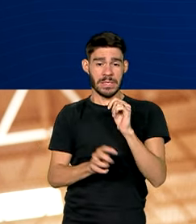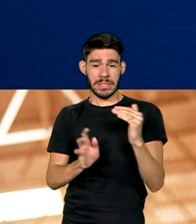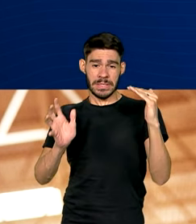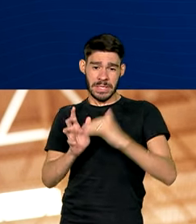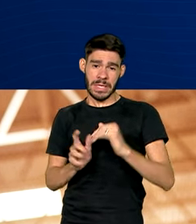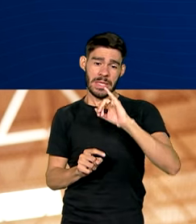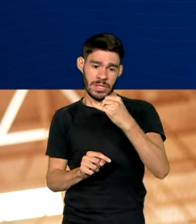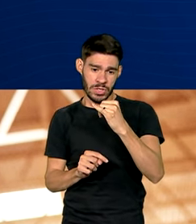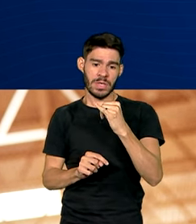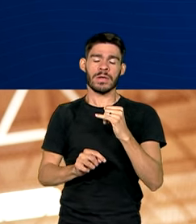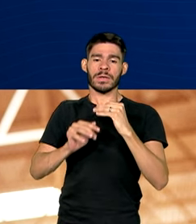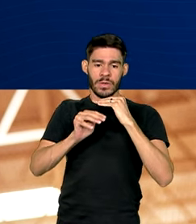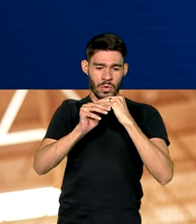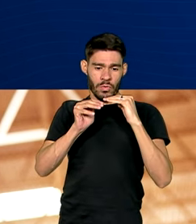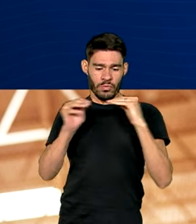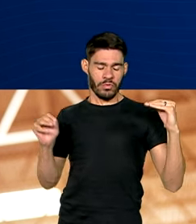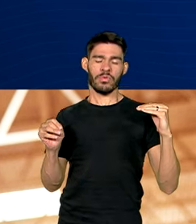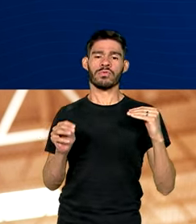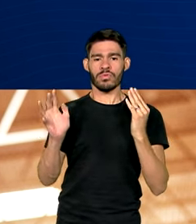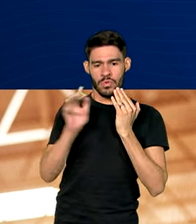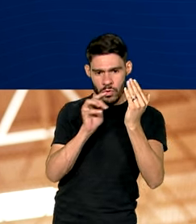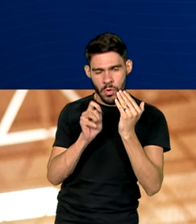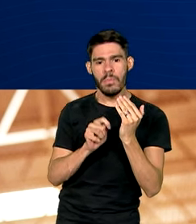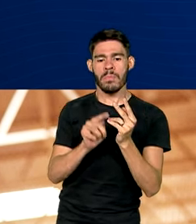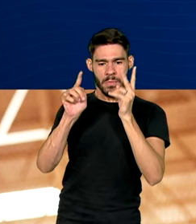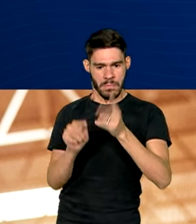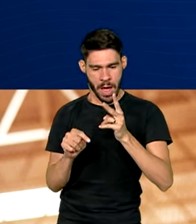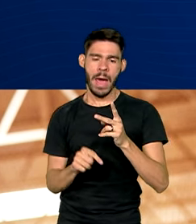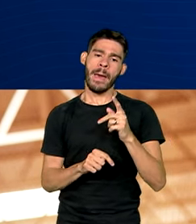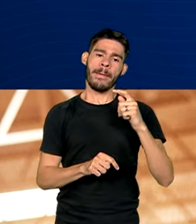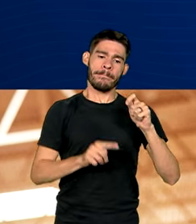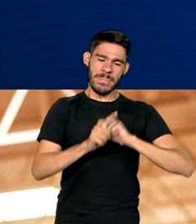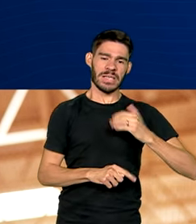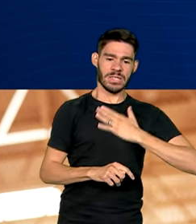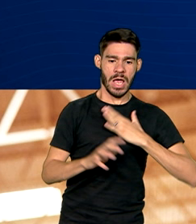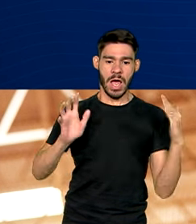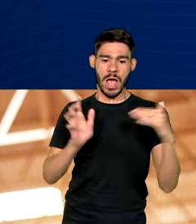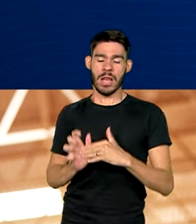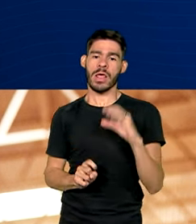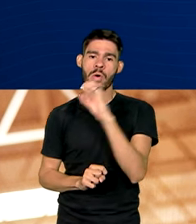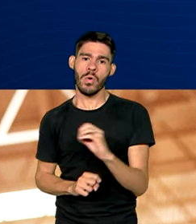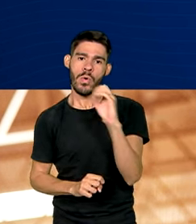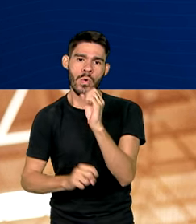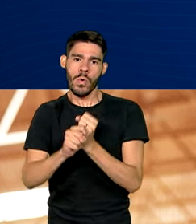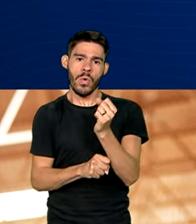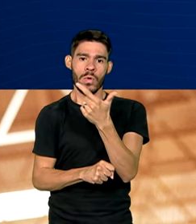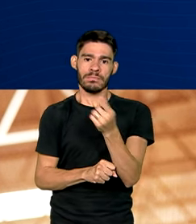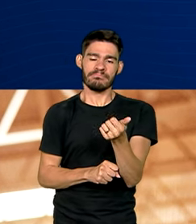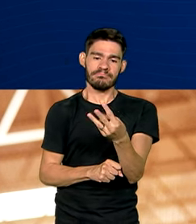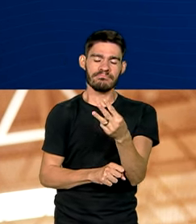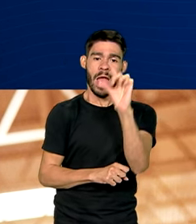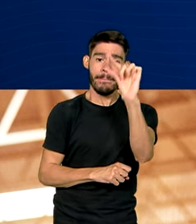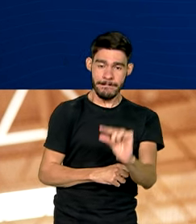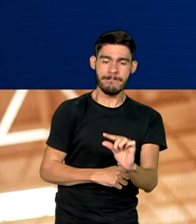ficou estável em comparação ao trimestre de agosto a outubro de 2023. E é a